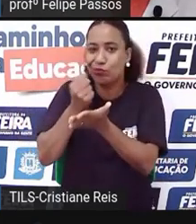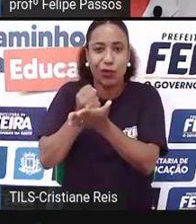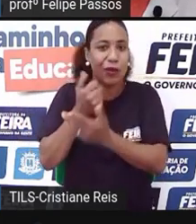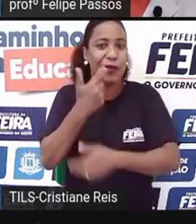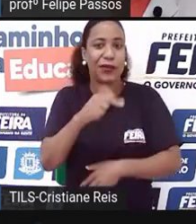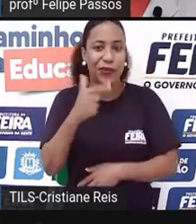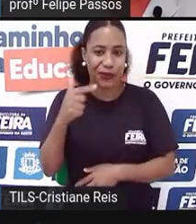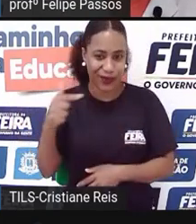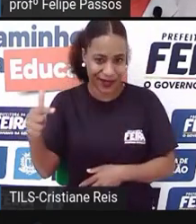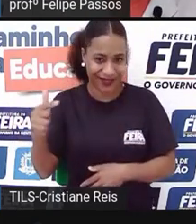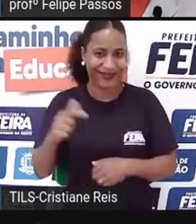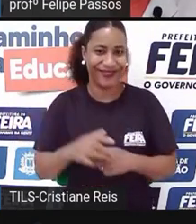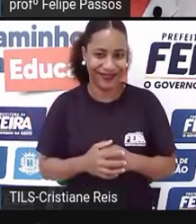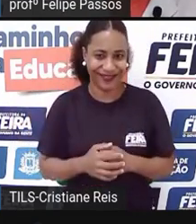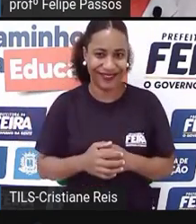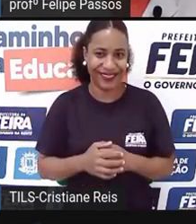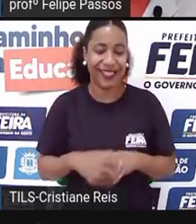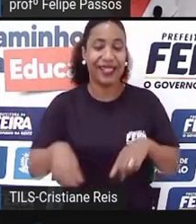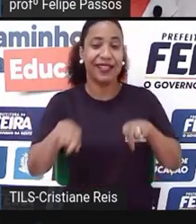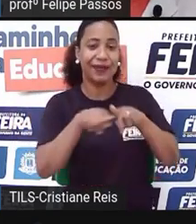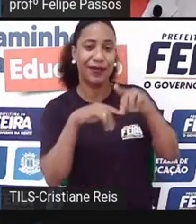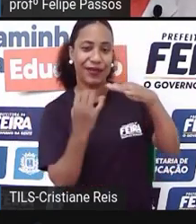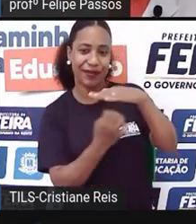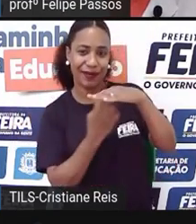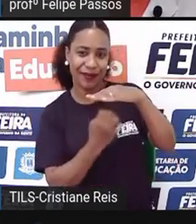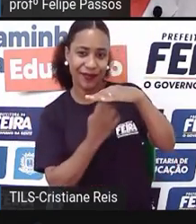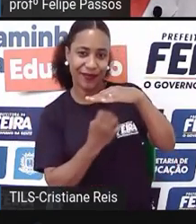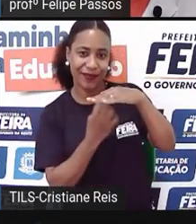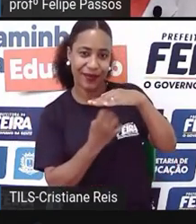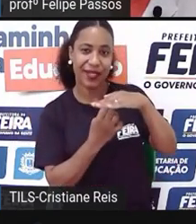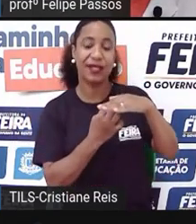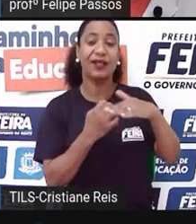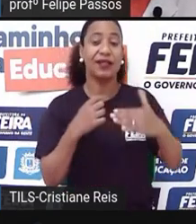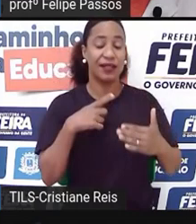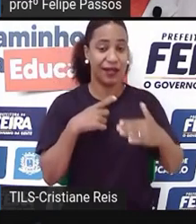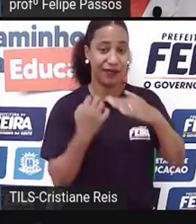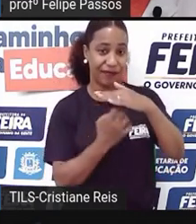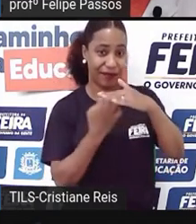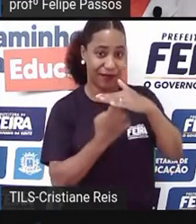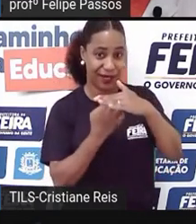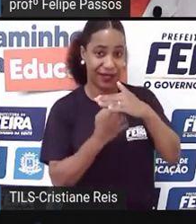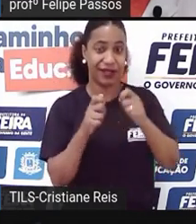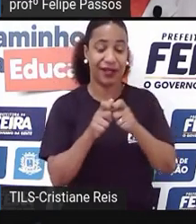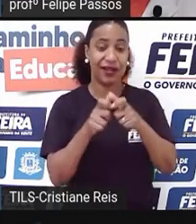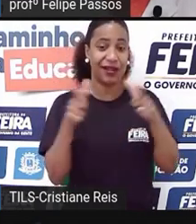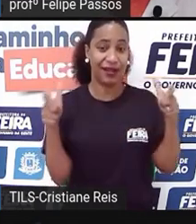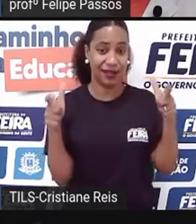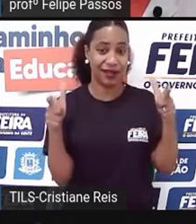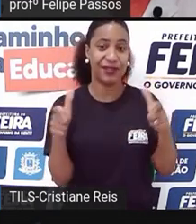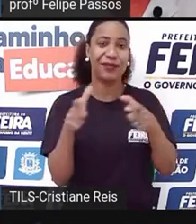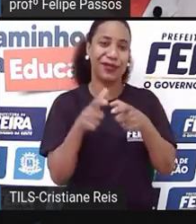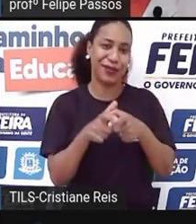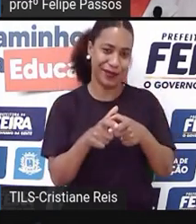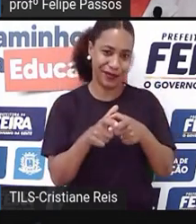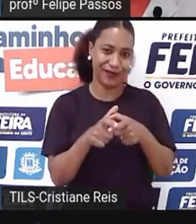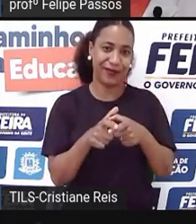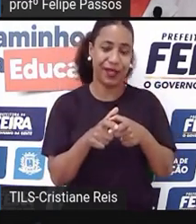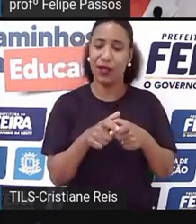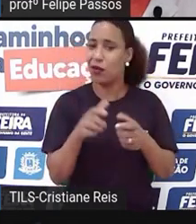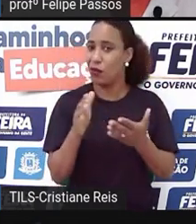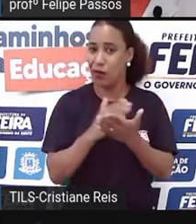SEBRAE atende as micro e pequenas empresas, sejam aquelas que faturam até 4 milhões e 800 mil por ano.